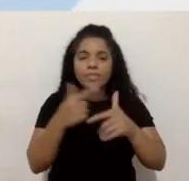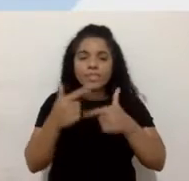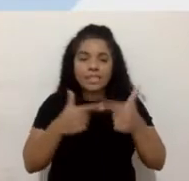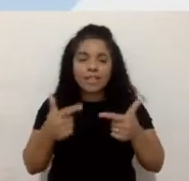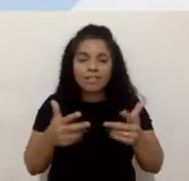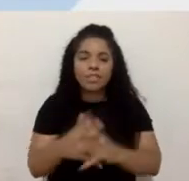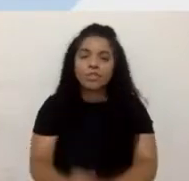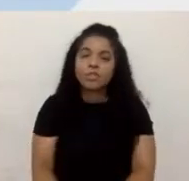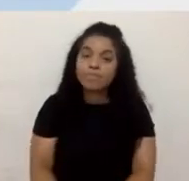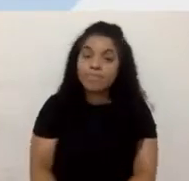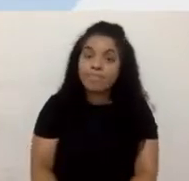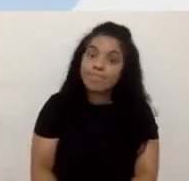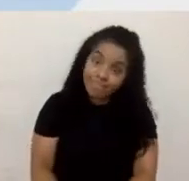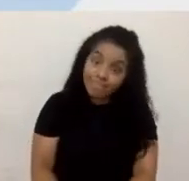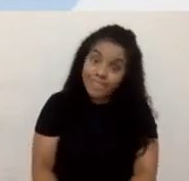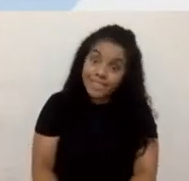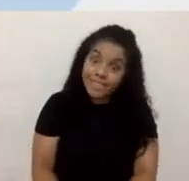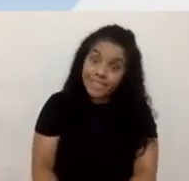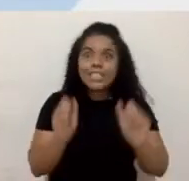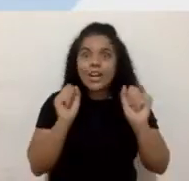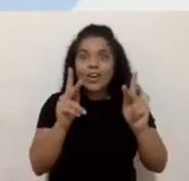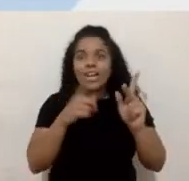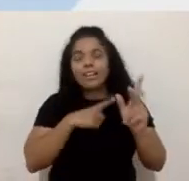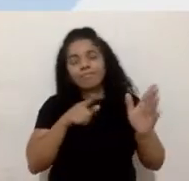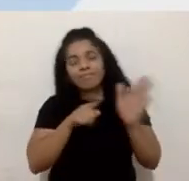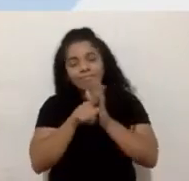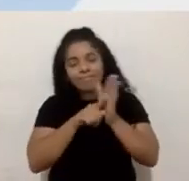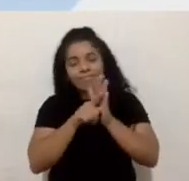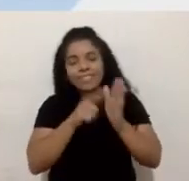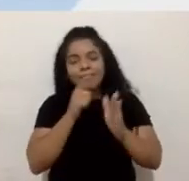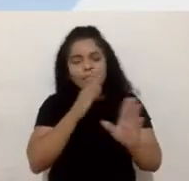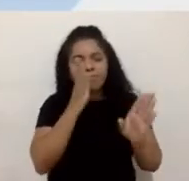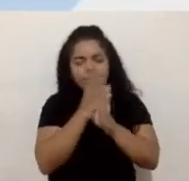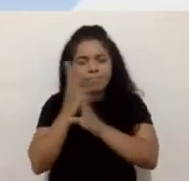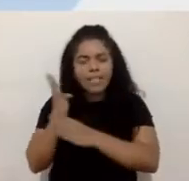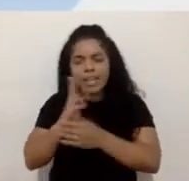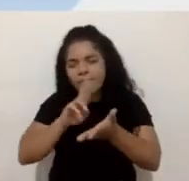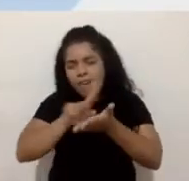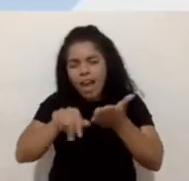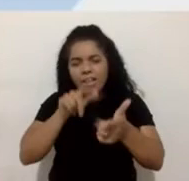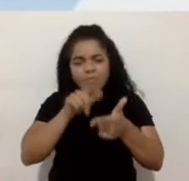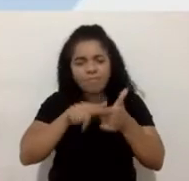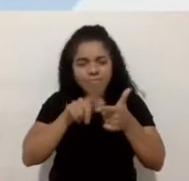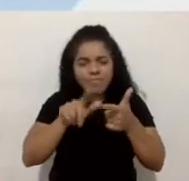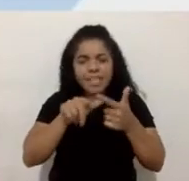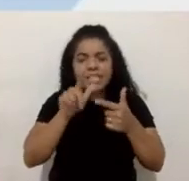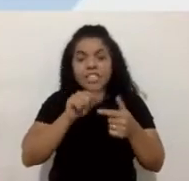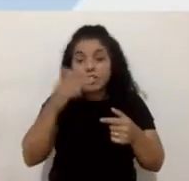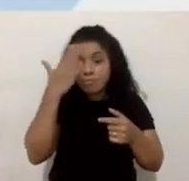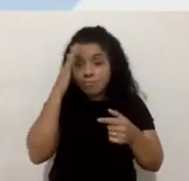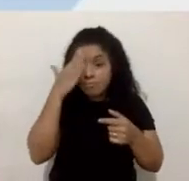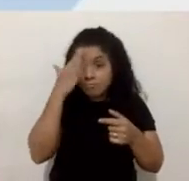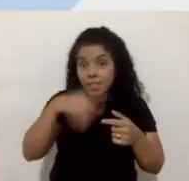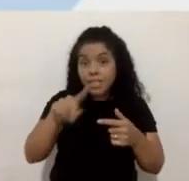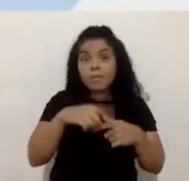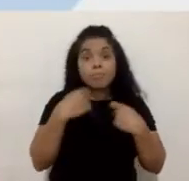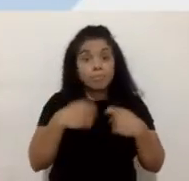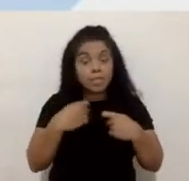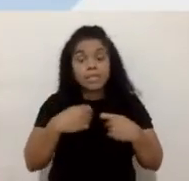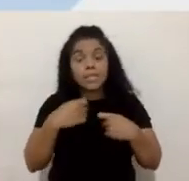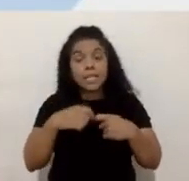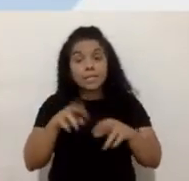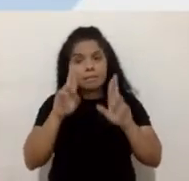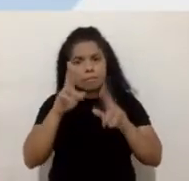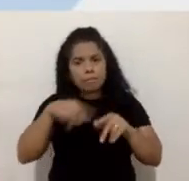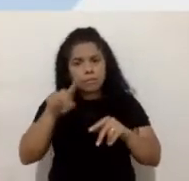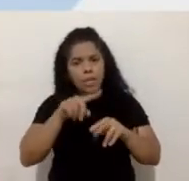Ok, esse teste, né, serviu para a gente mapear esses vários problemas, a gente entender que a gente tem que cuidar desse assunto, mas como que